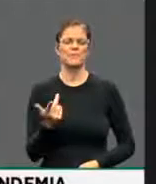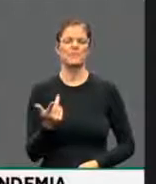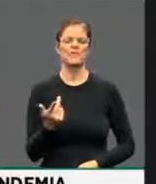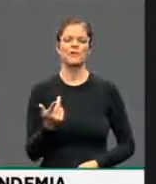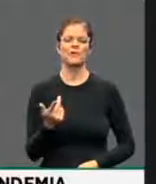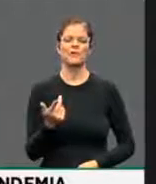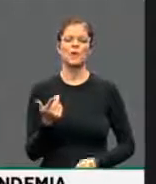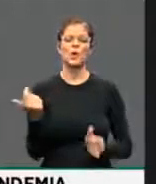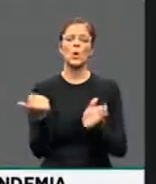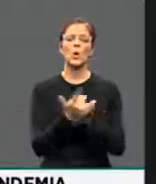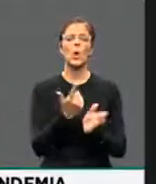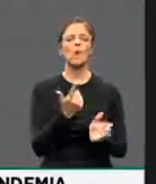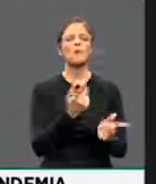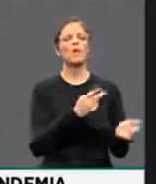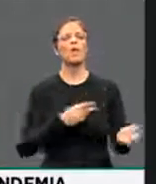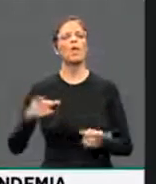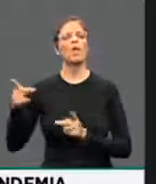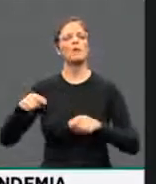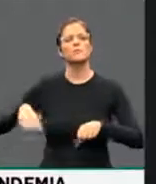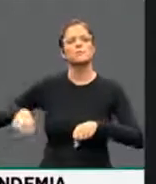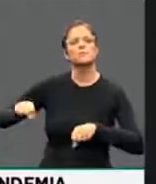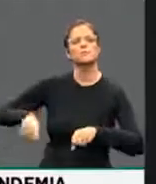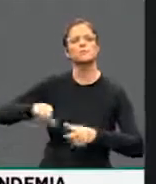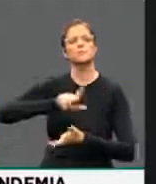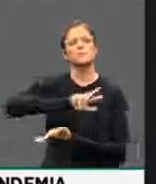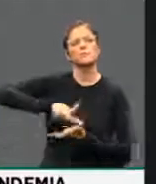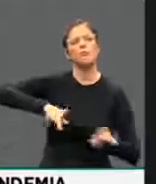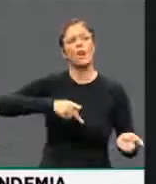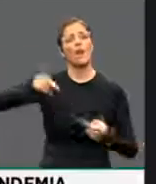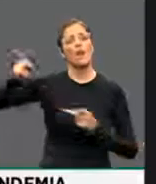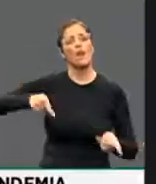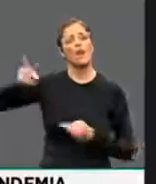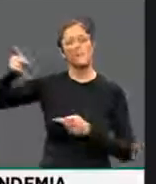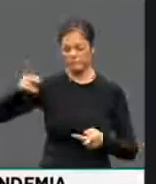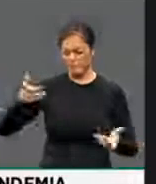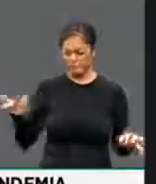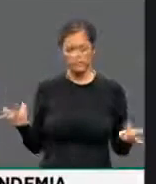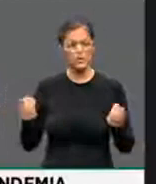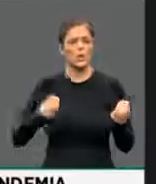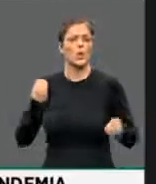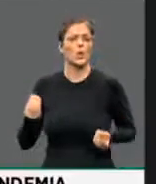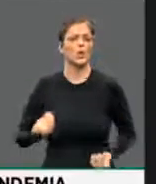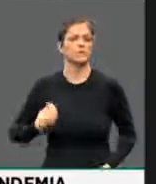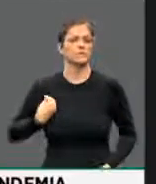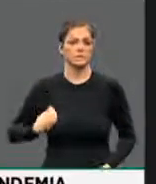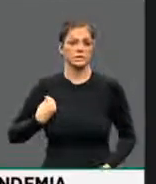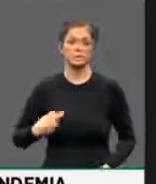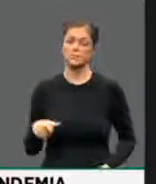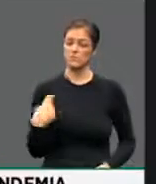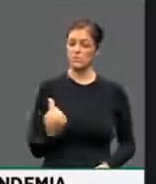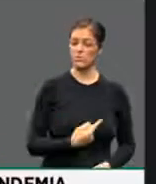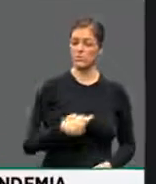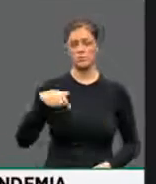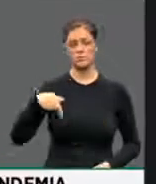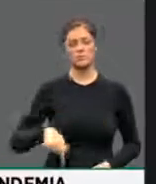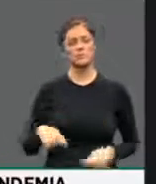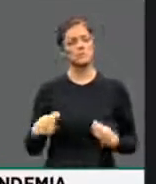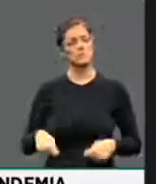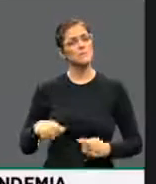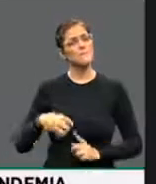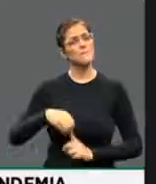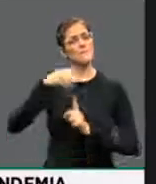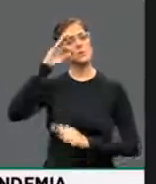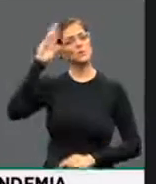civis de aplicativos, motoristas, entregadores. Estes precisam ter, no nosso momento, de nós a prioridade, como estamos